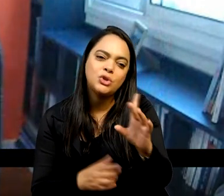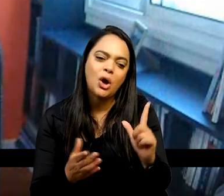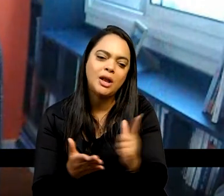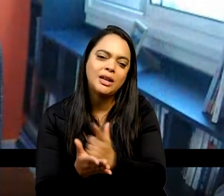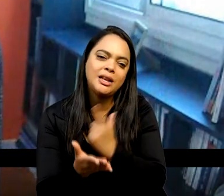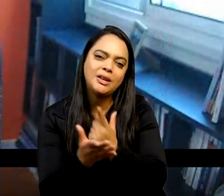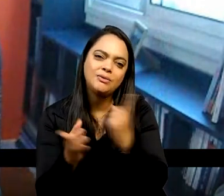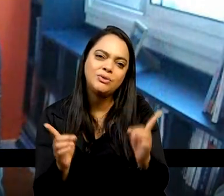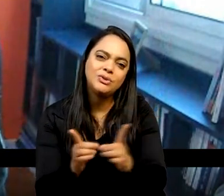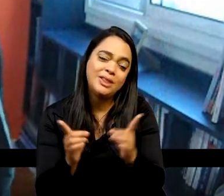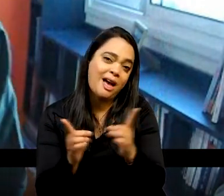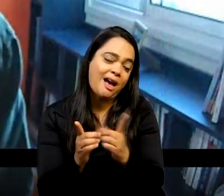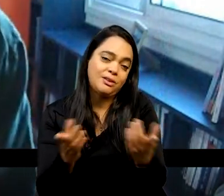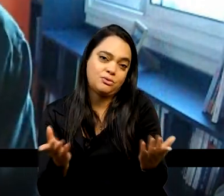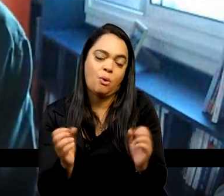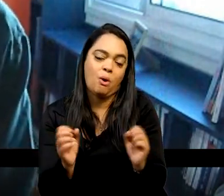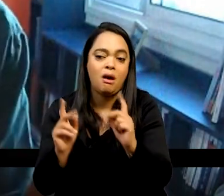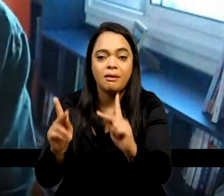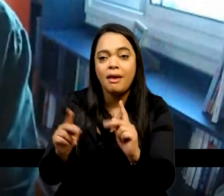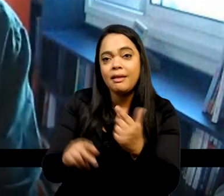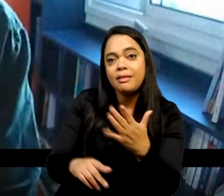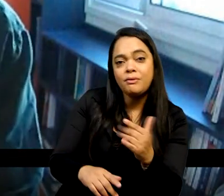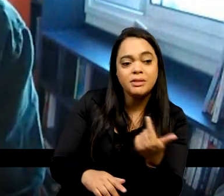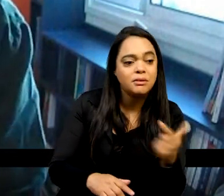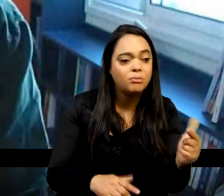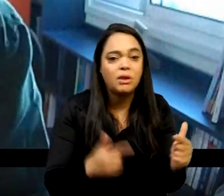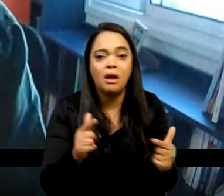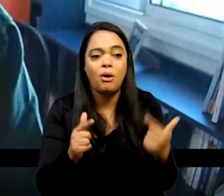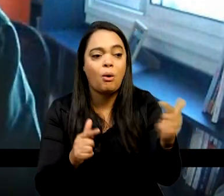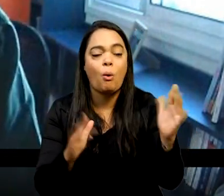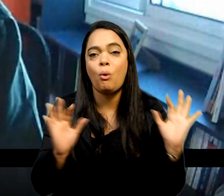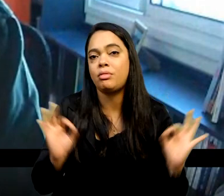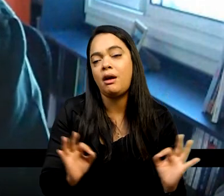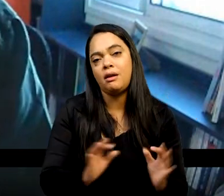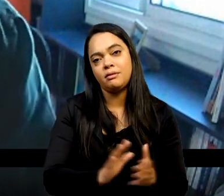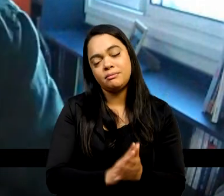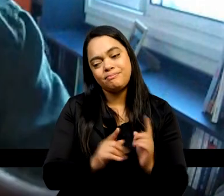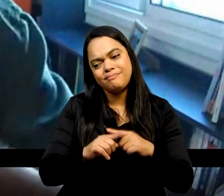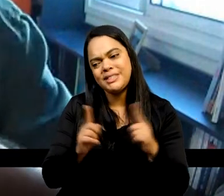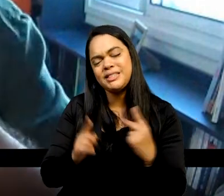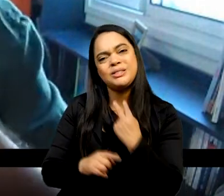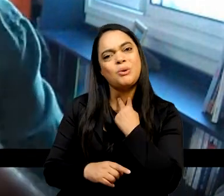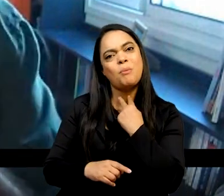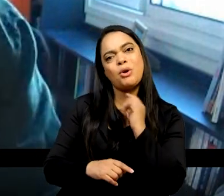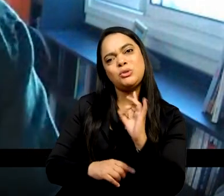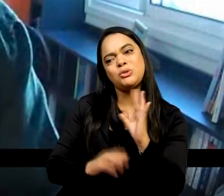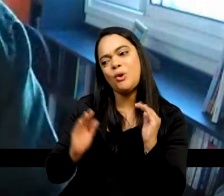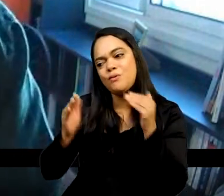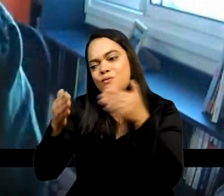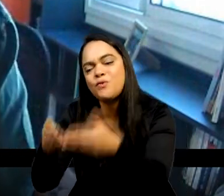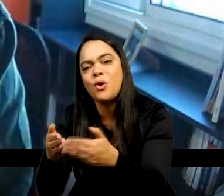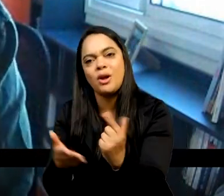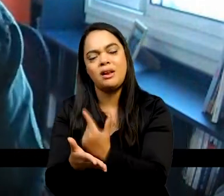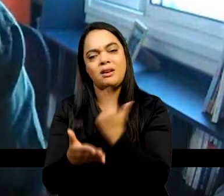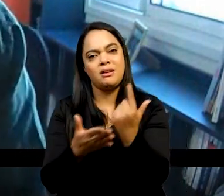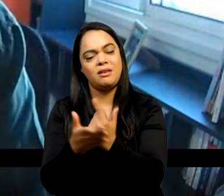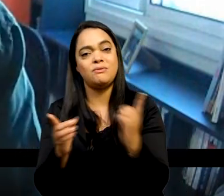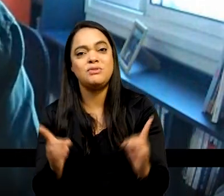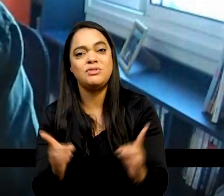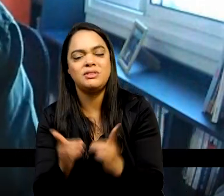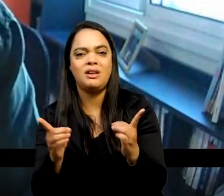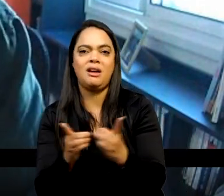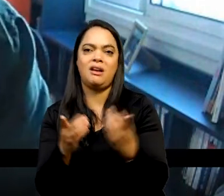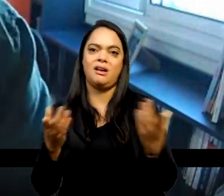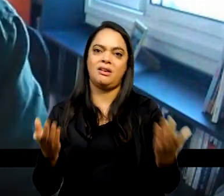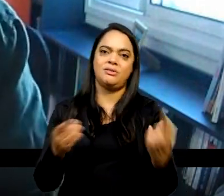seria depositar no livro didático expectativas que ele, até pelas suas condições de produção e de existência